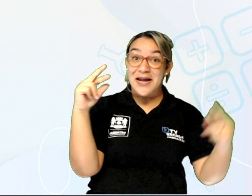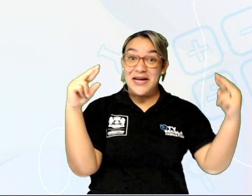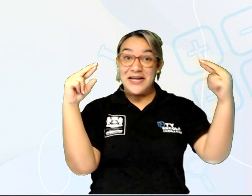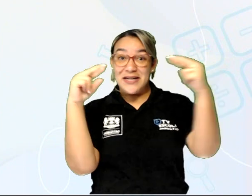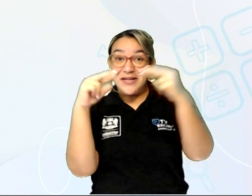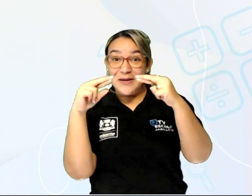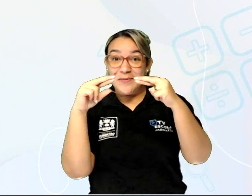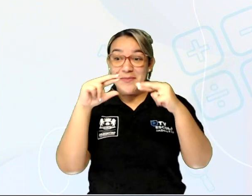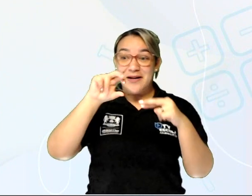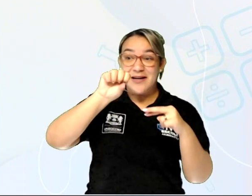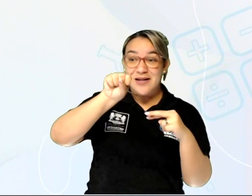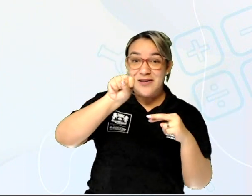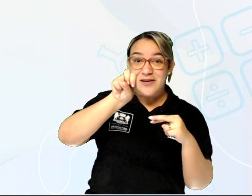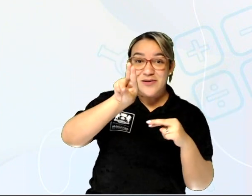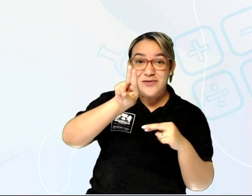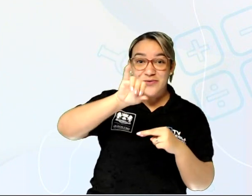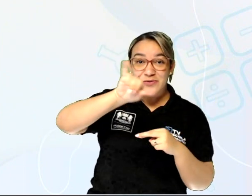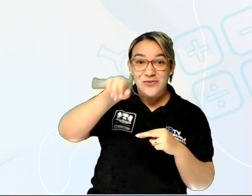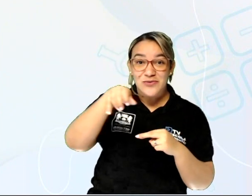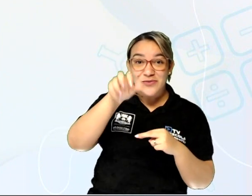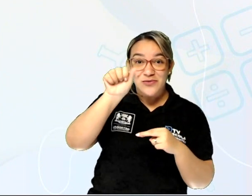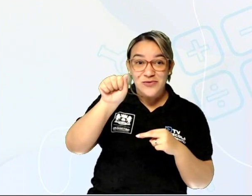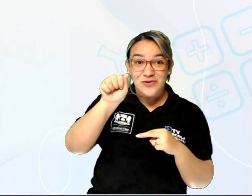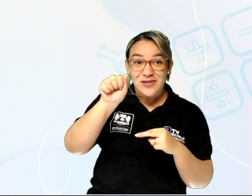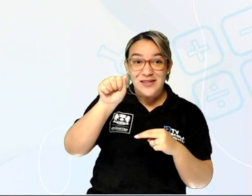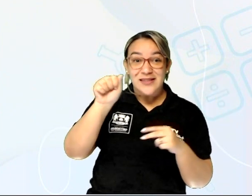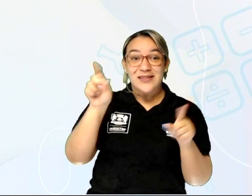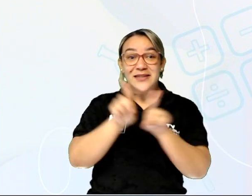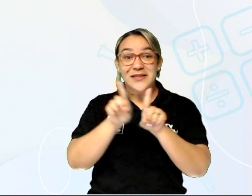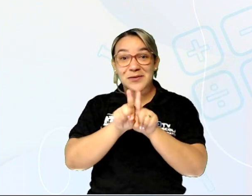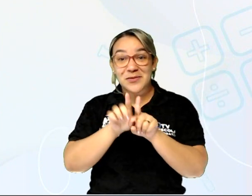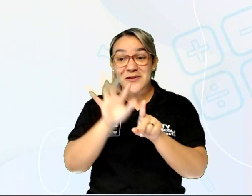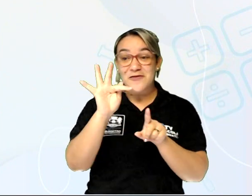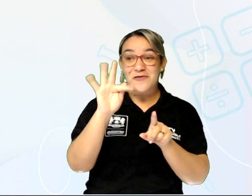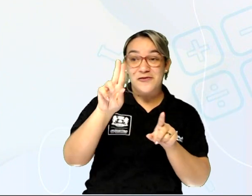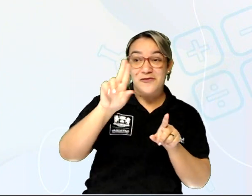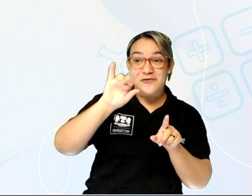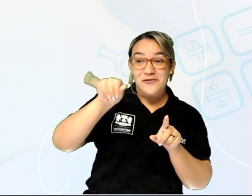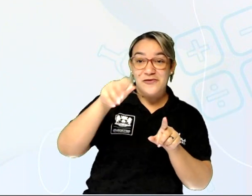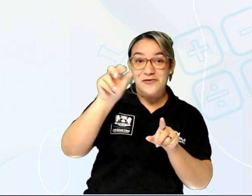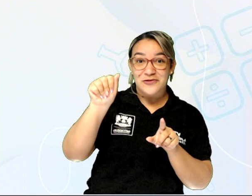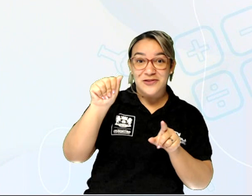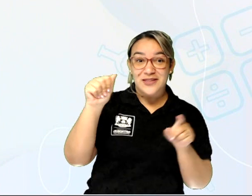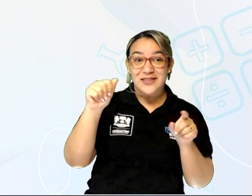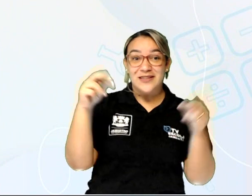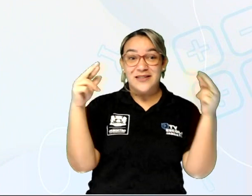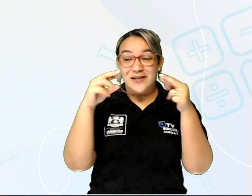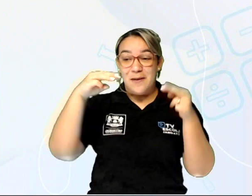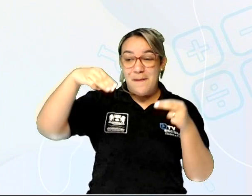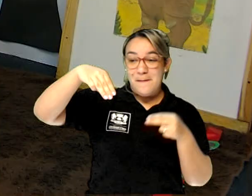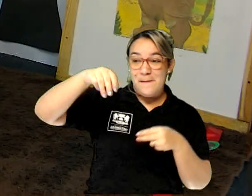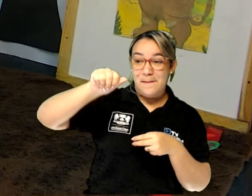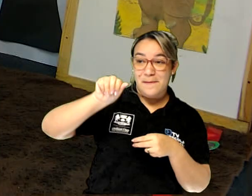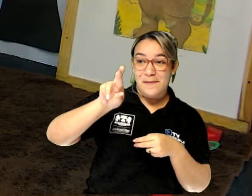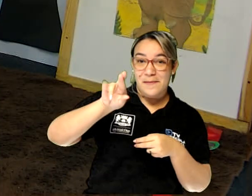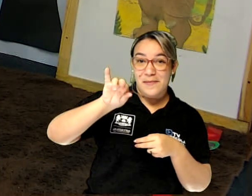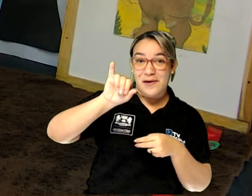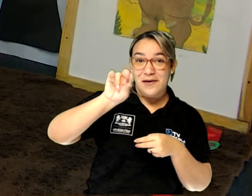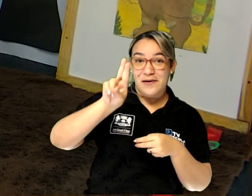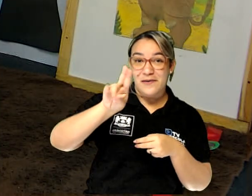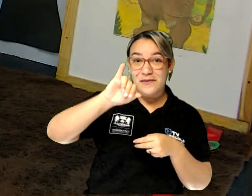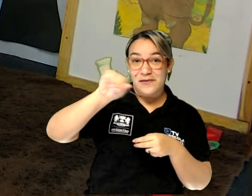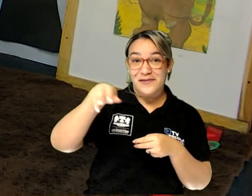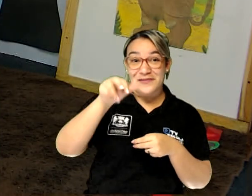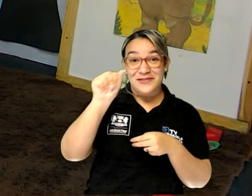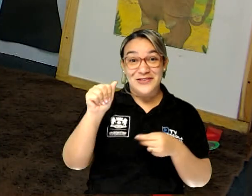e também rima com fuja e também rima com maruja. Logo, três